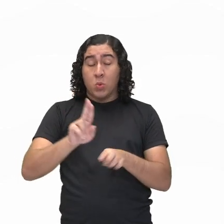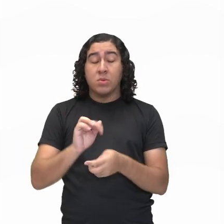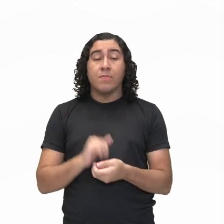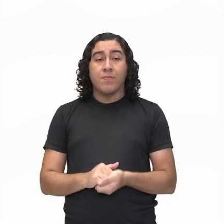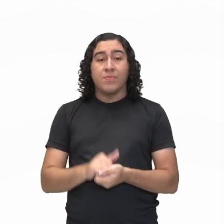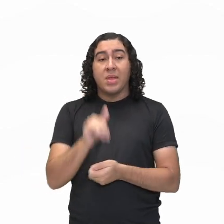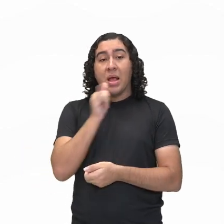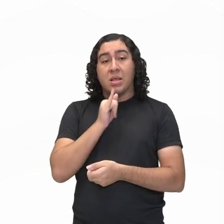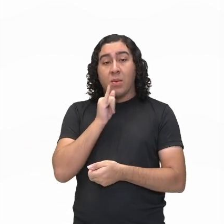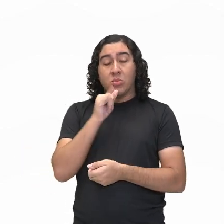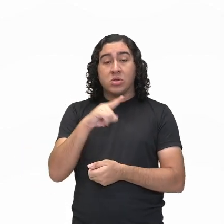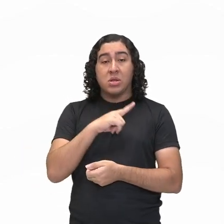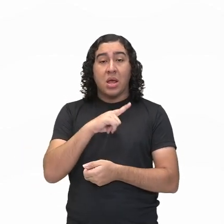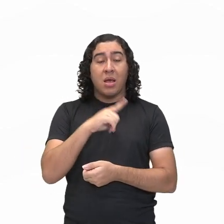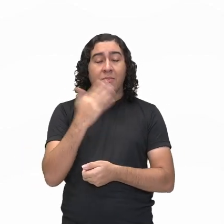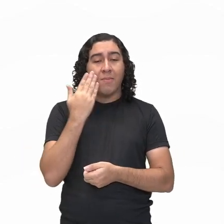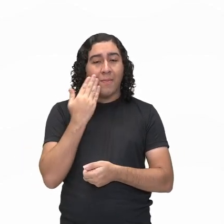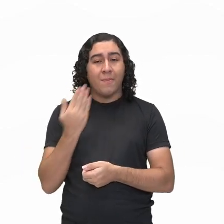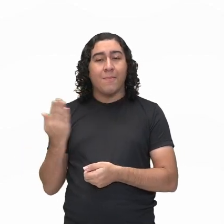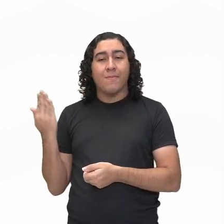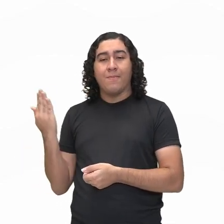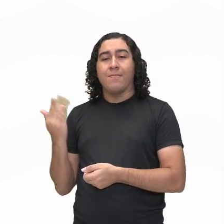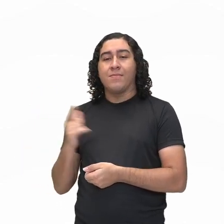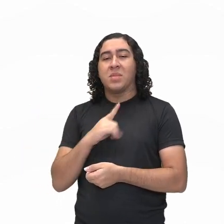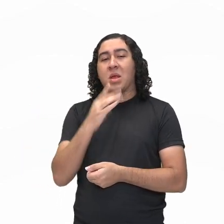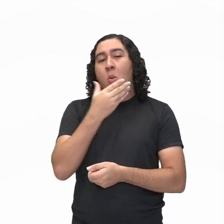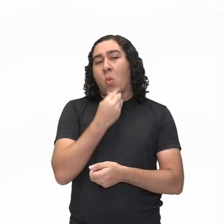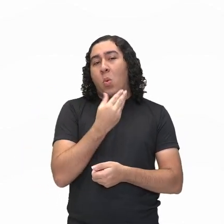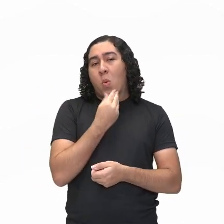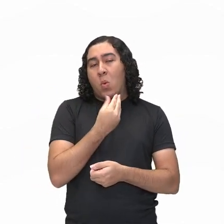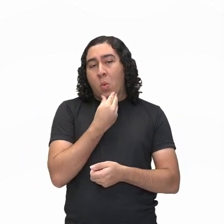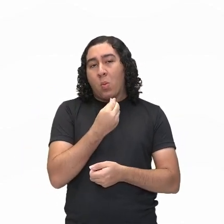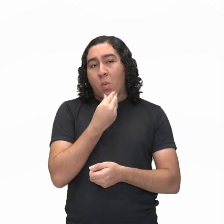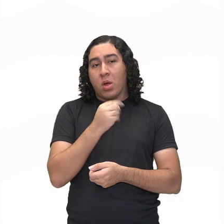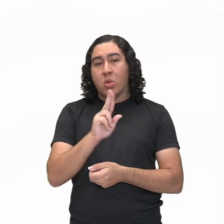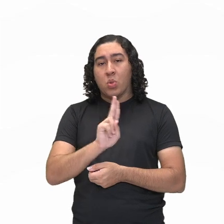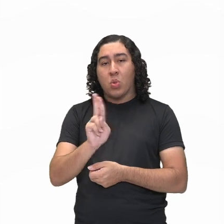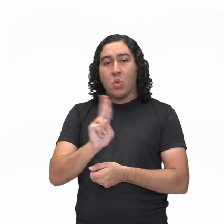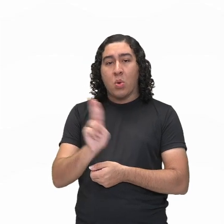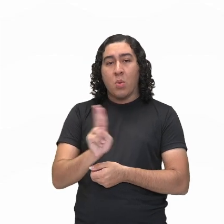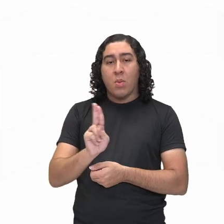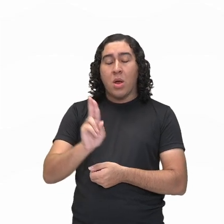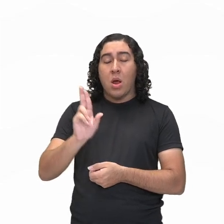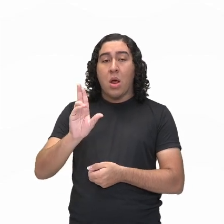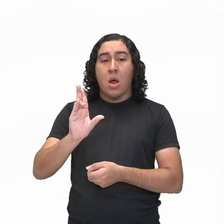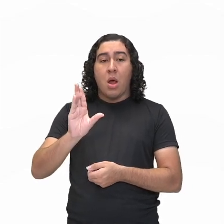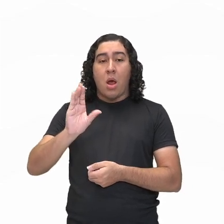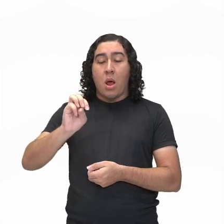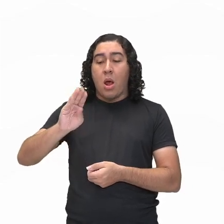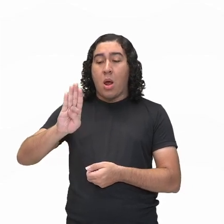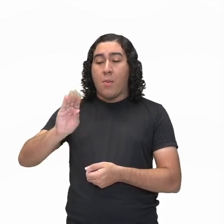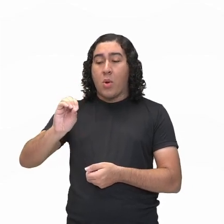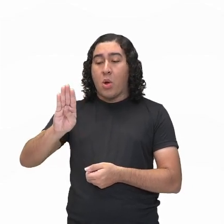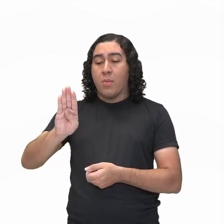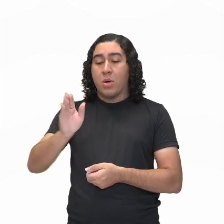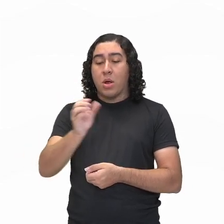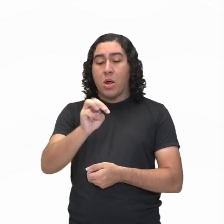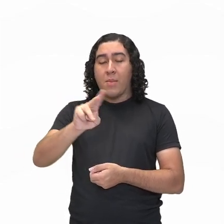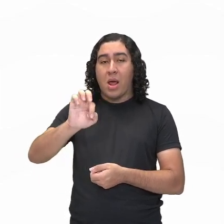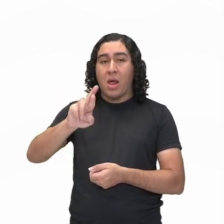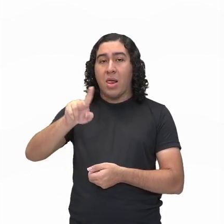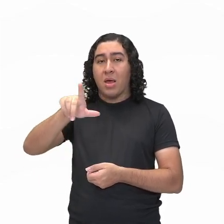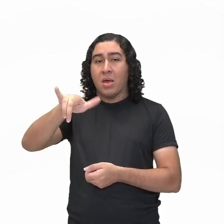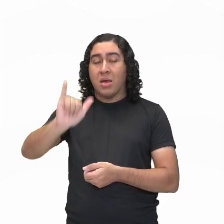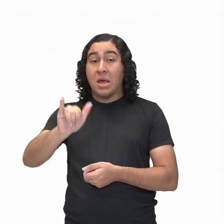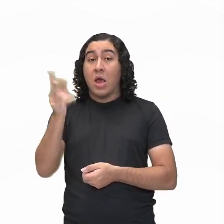um exemplo, né? A imagem do cartaz do filme One Love, com a imagem de Bob Marley, que foi um cantor muito